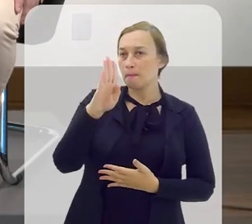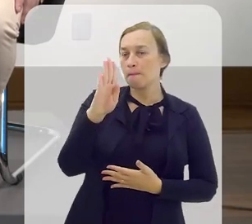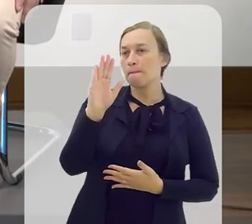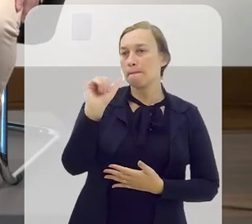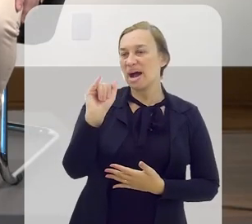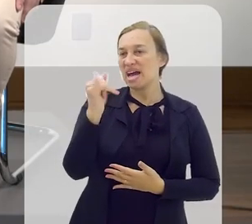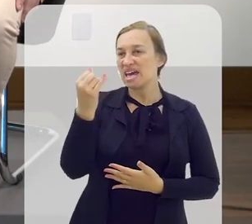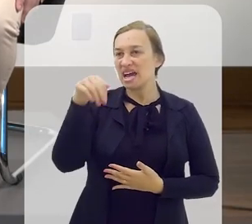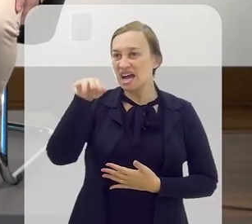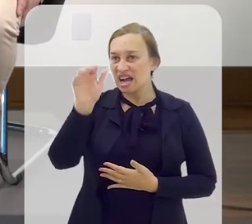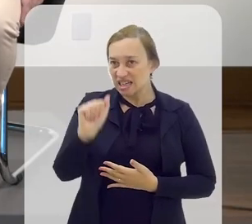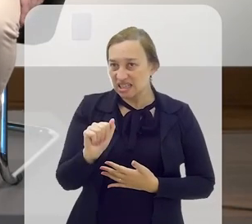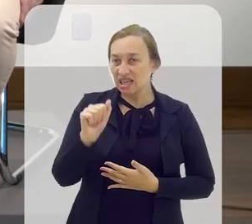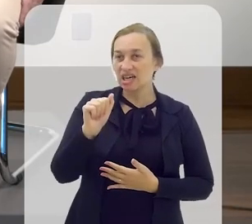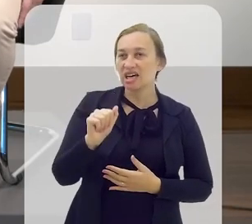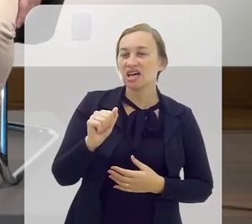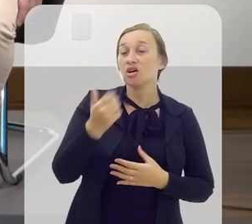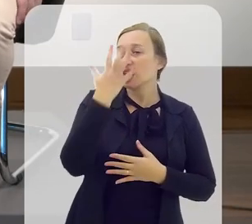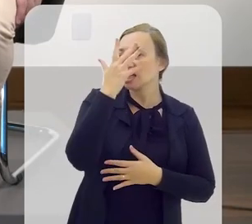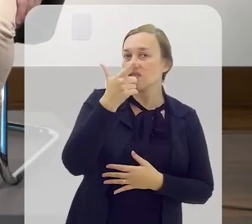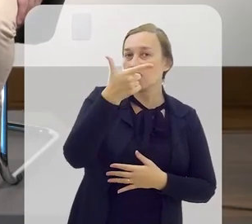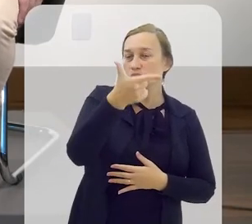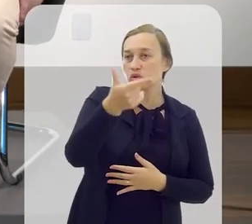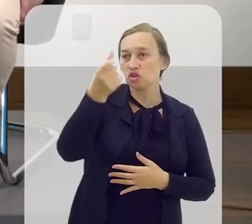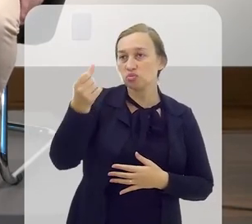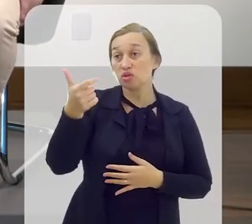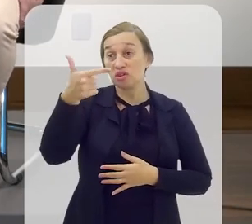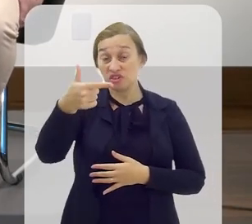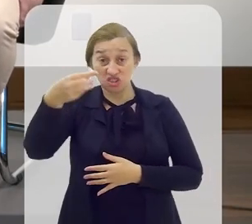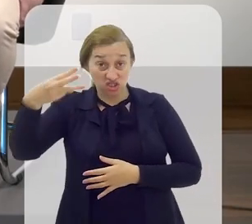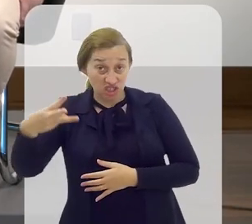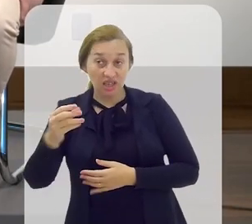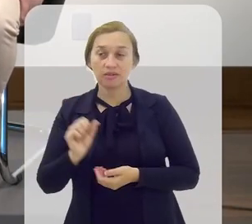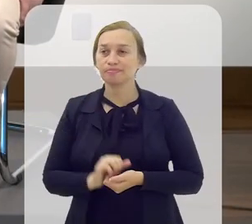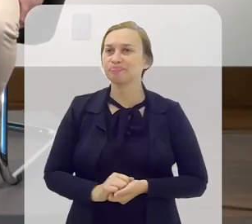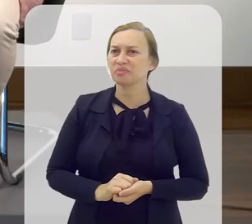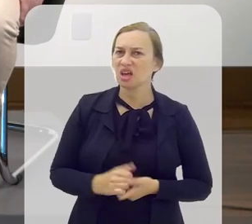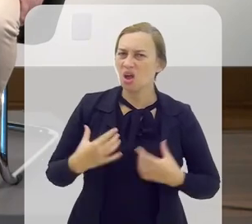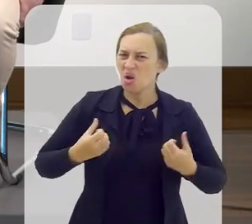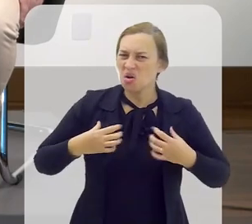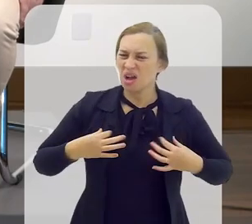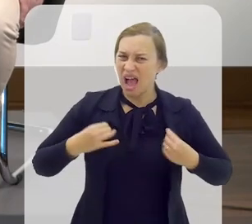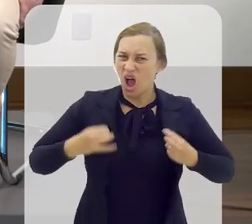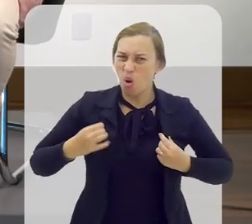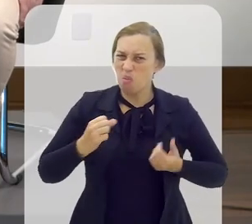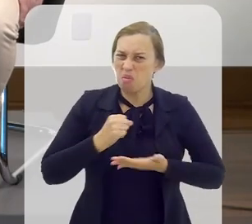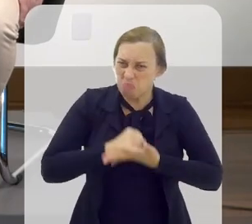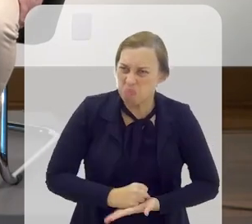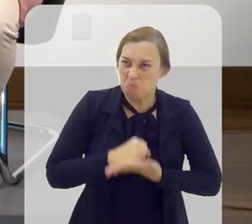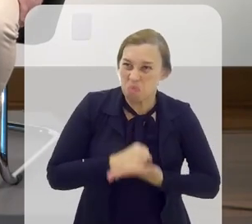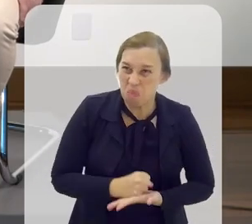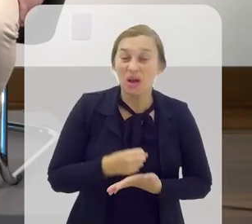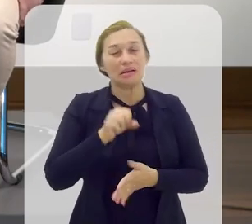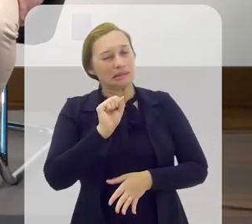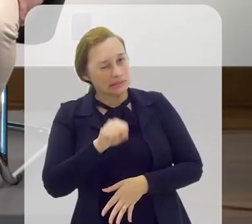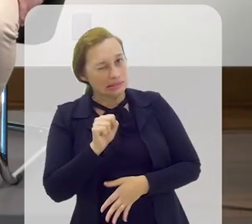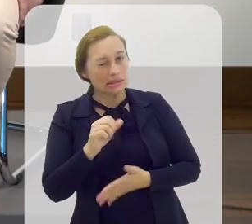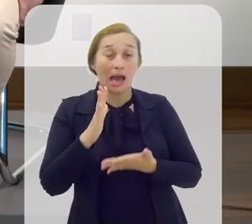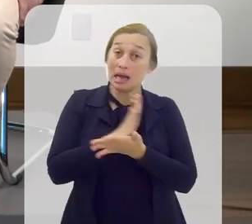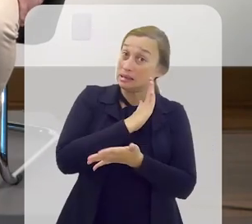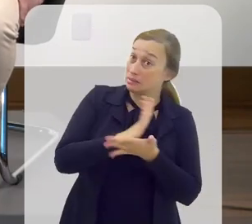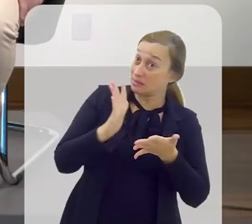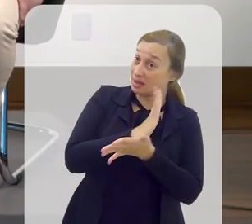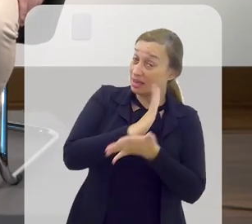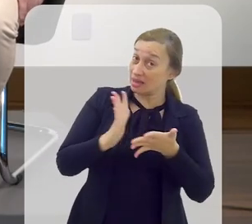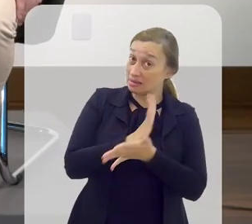Caprichosos Pilares agora. Carnaval de 2023. Baiana não é muito pesado, não, gente? Olha, eu enquanto carnavalesco